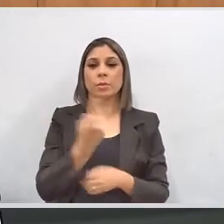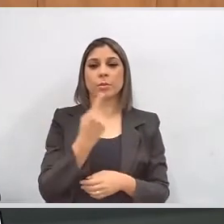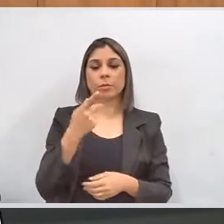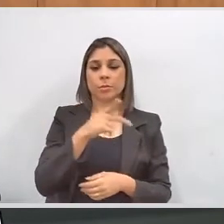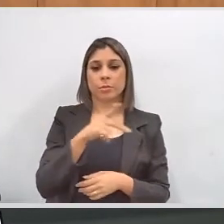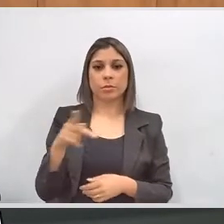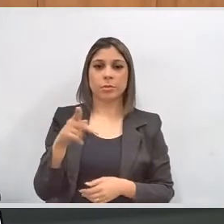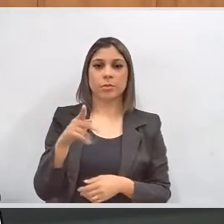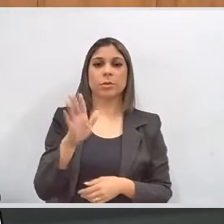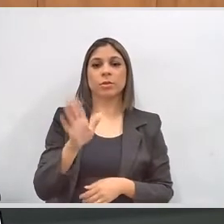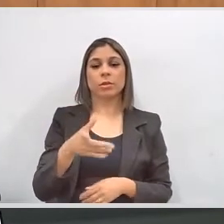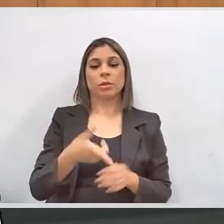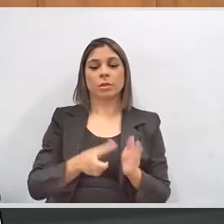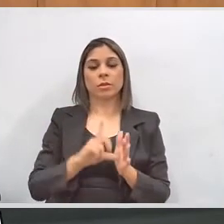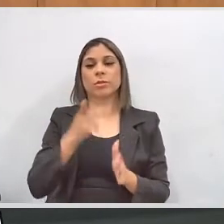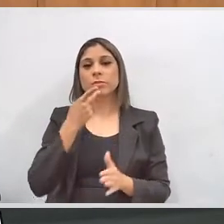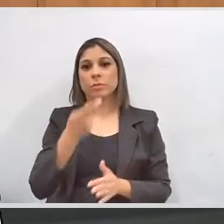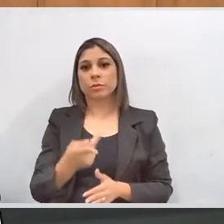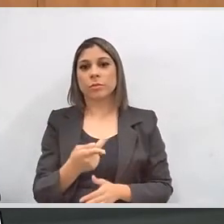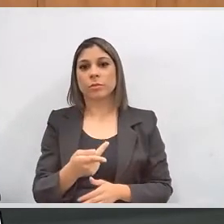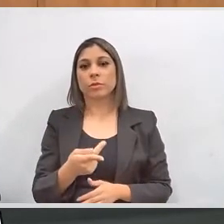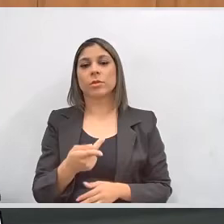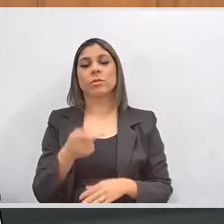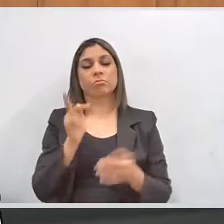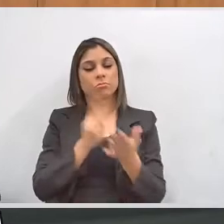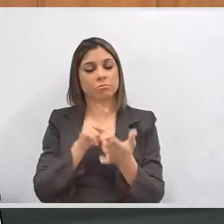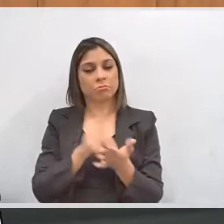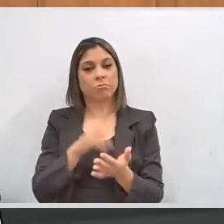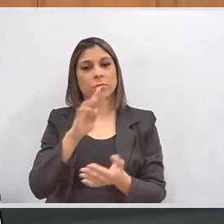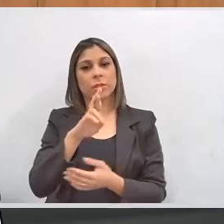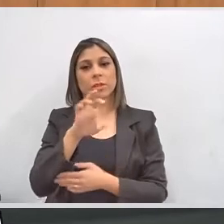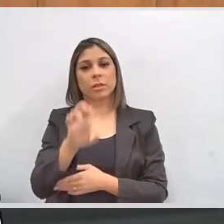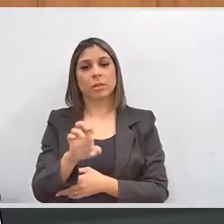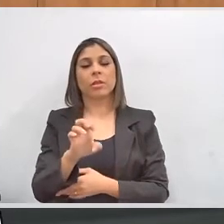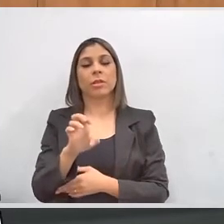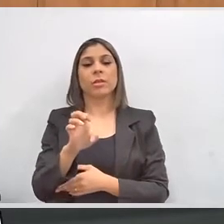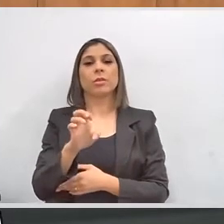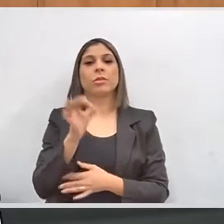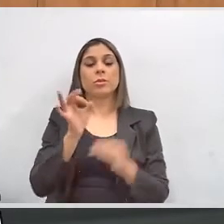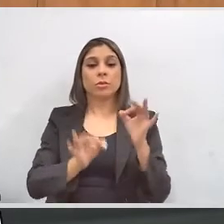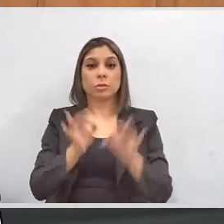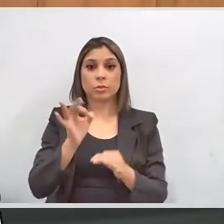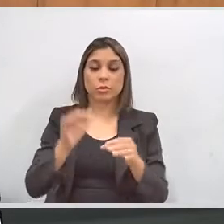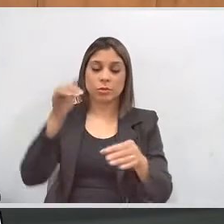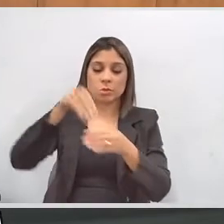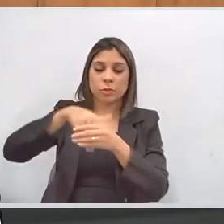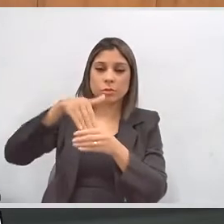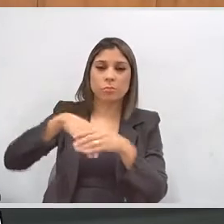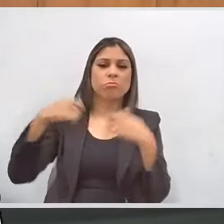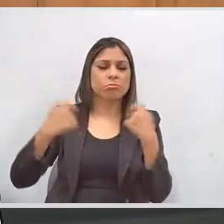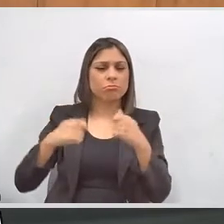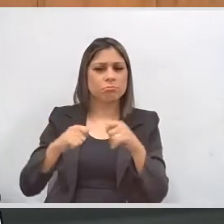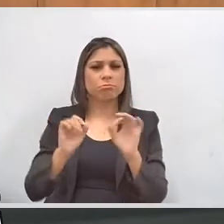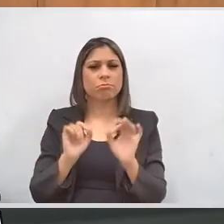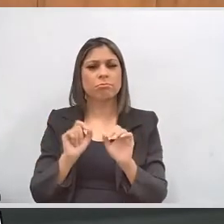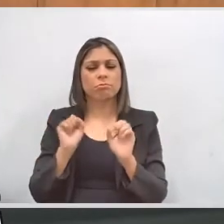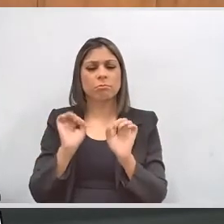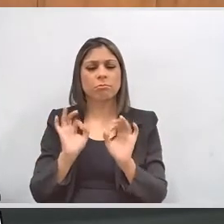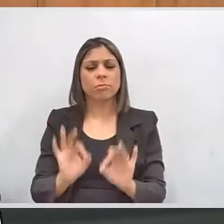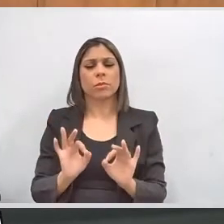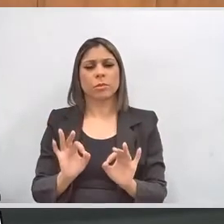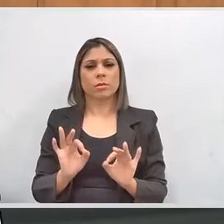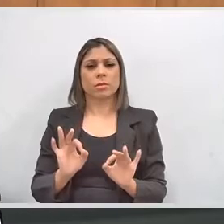presidente Edgar já havia adiantado, realmente o TRE, a Justiça Eleitoral como um todo, ela precisa, ela